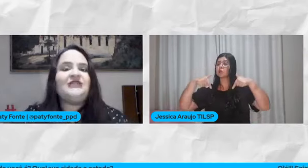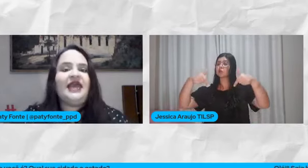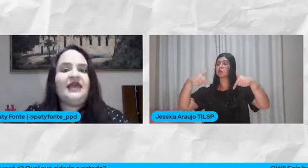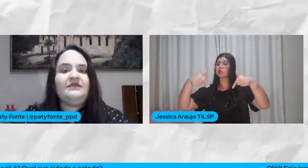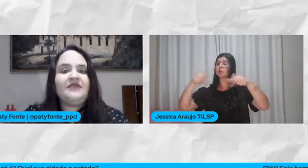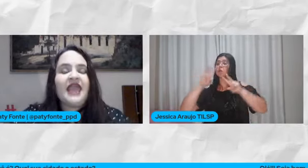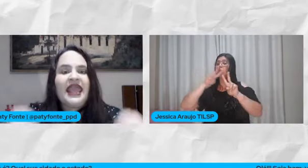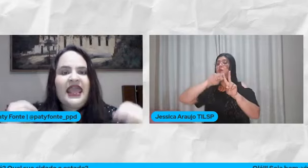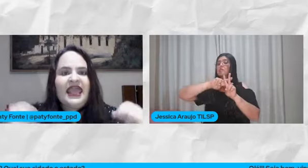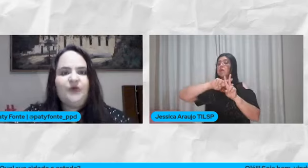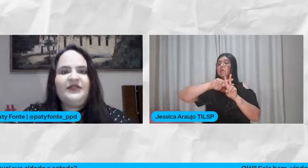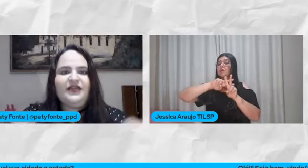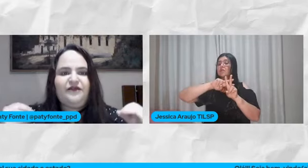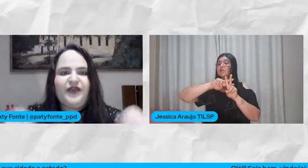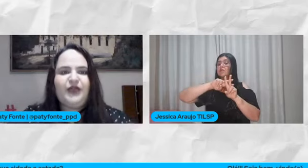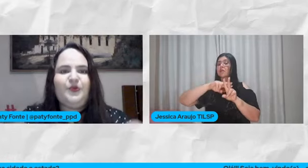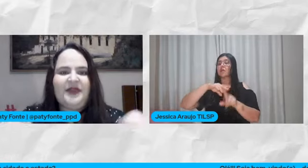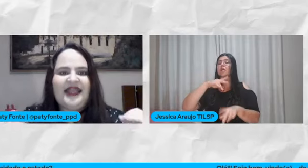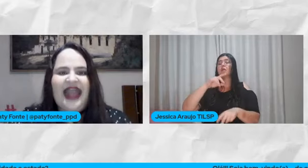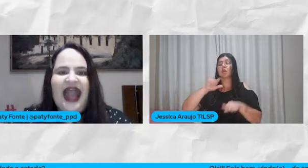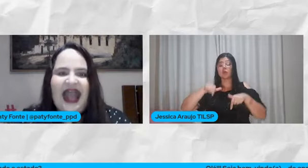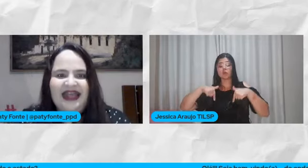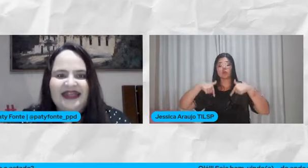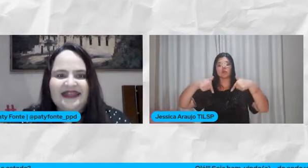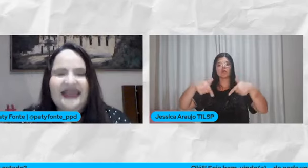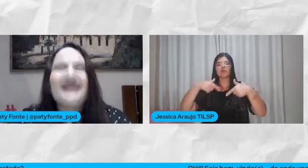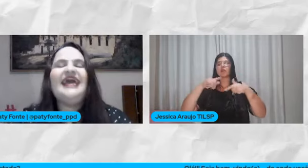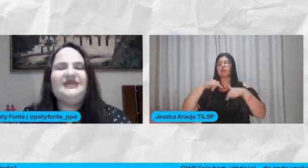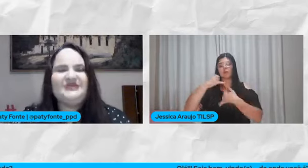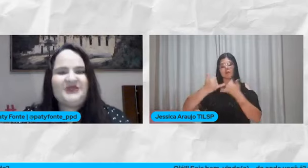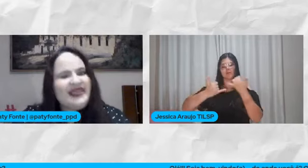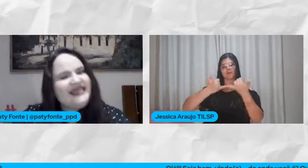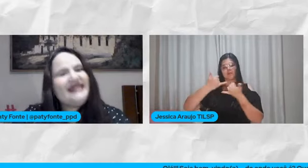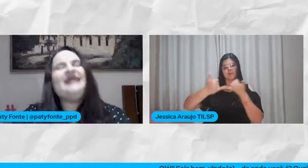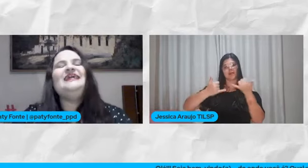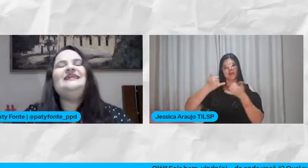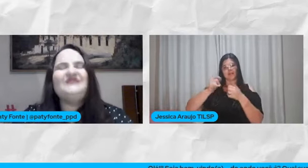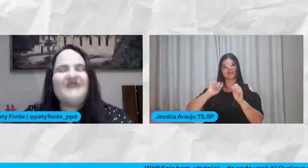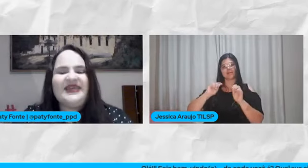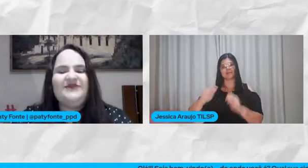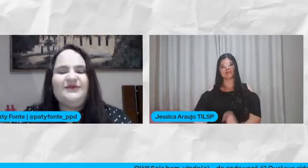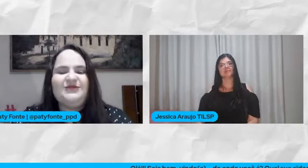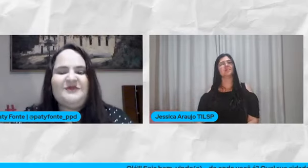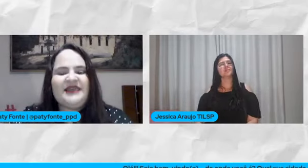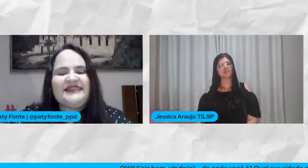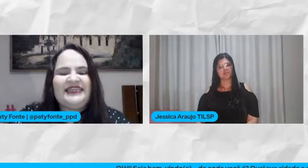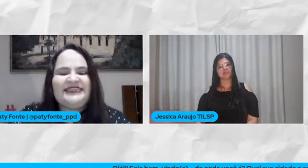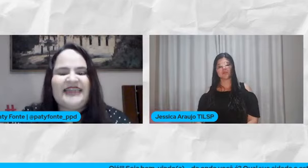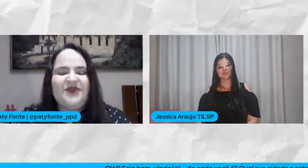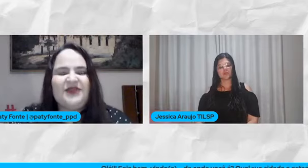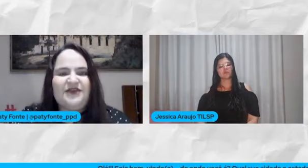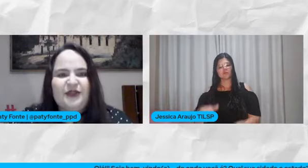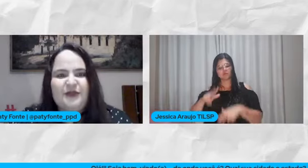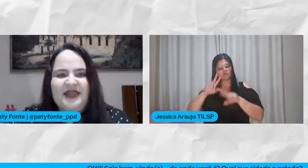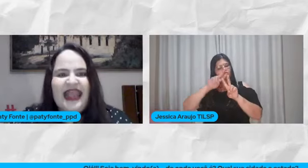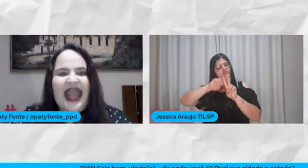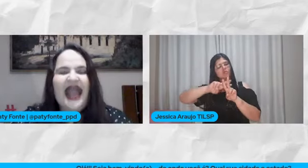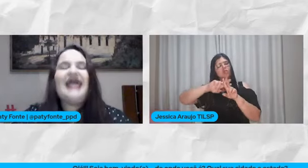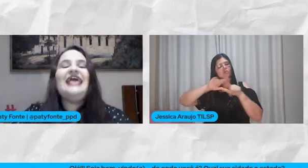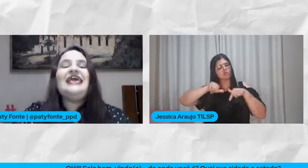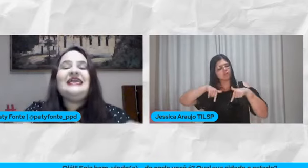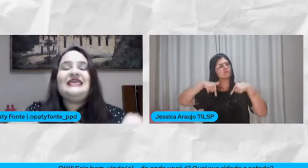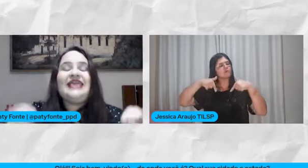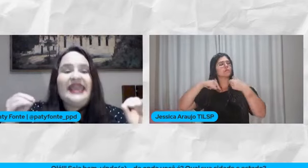Qual é a hashtag? Eu Defendo Brincar É isso aí É isso aí Vamos subir essa hashtag Eu Defendo